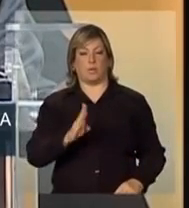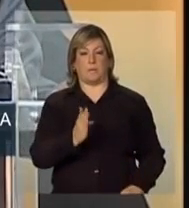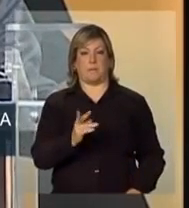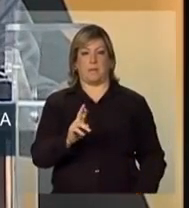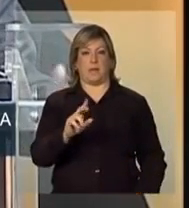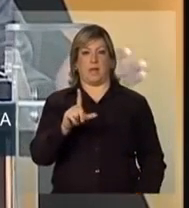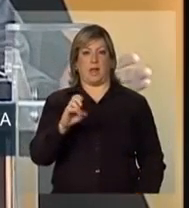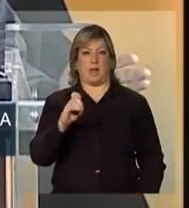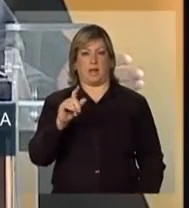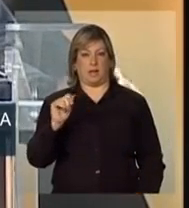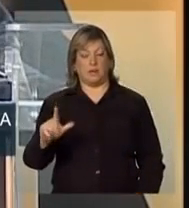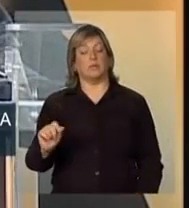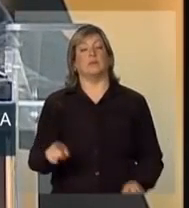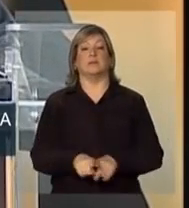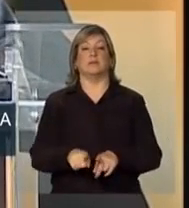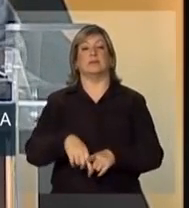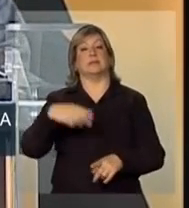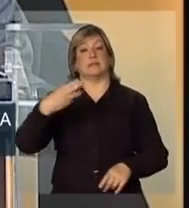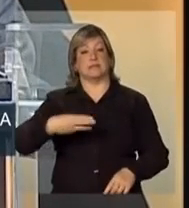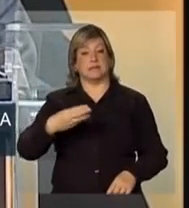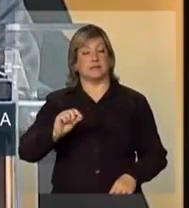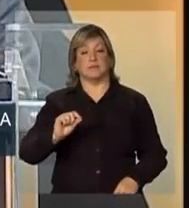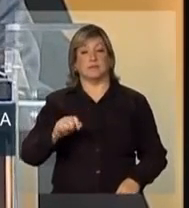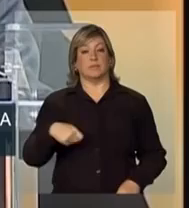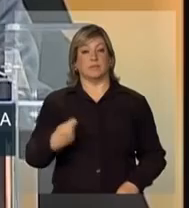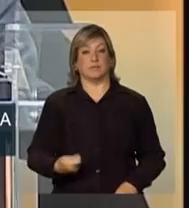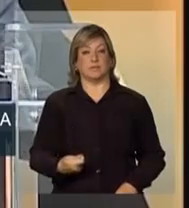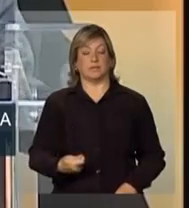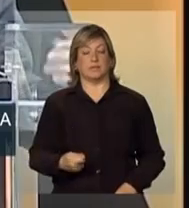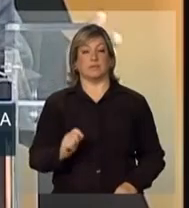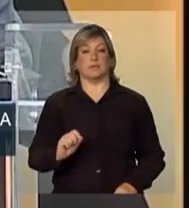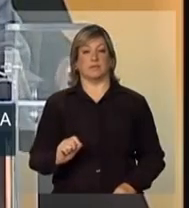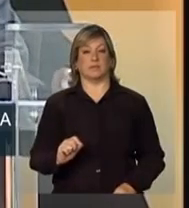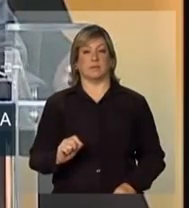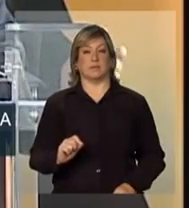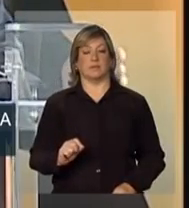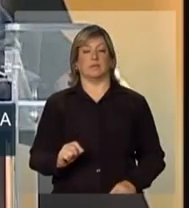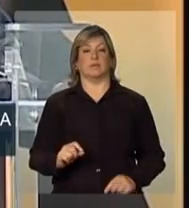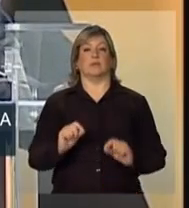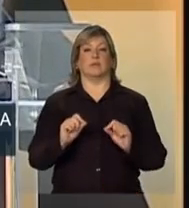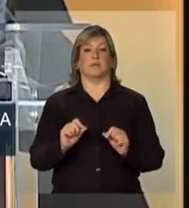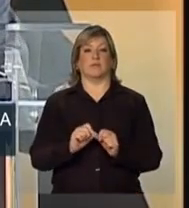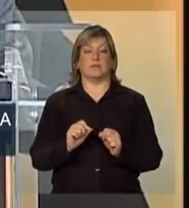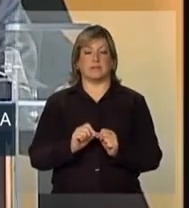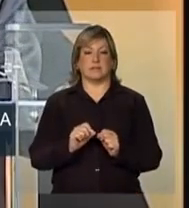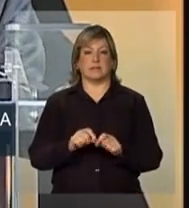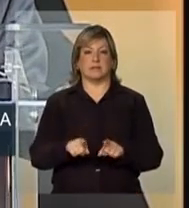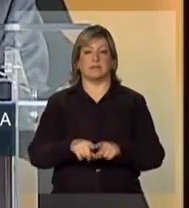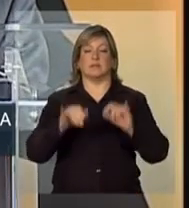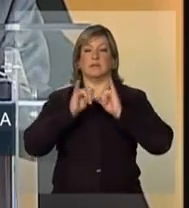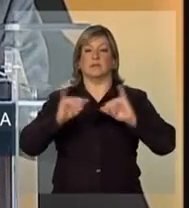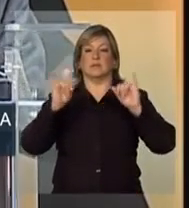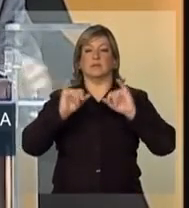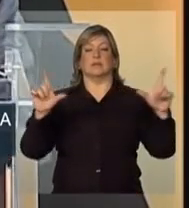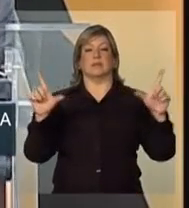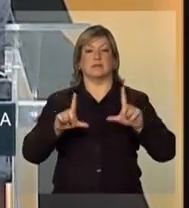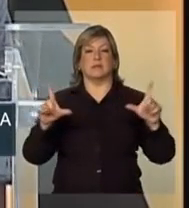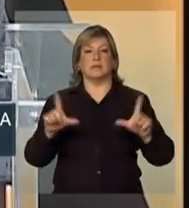E, terceiro lugar, a produção e veiculação de campanhas